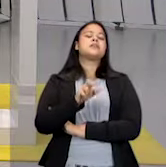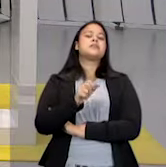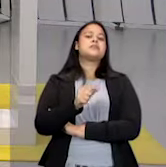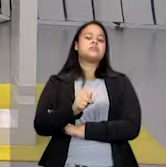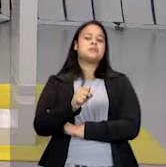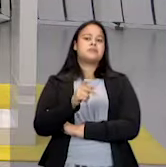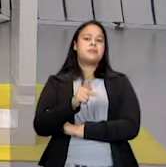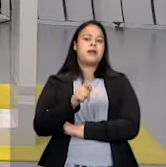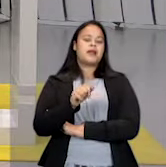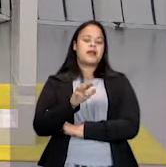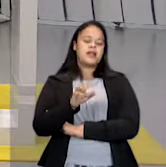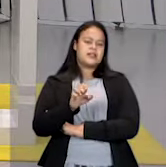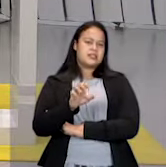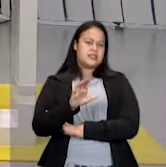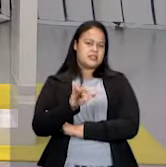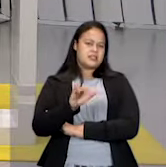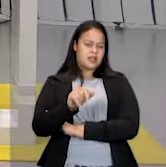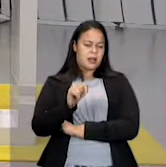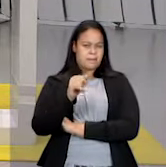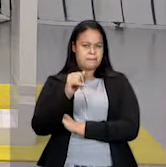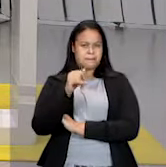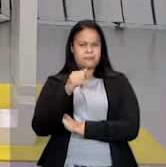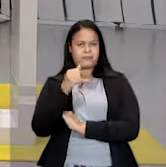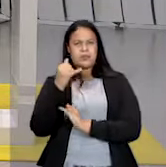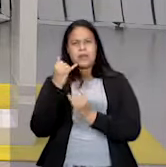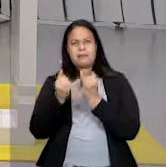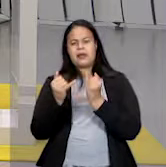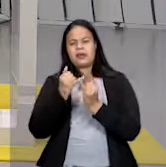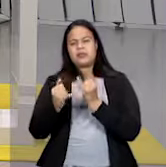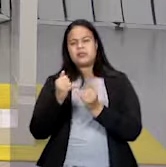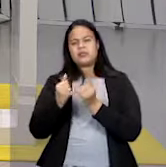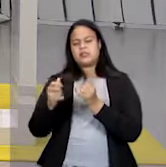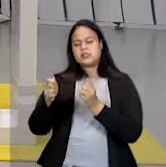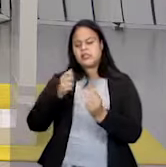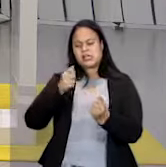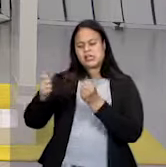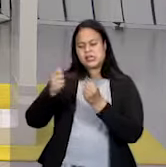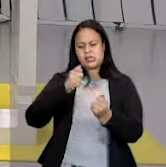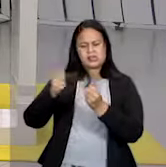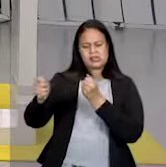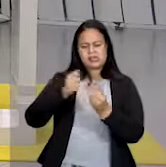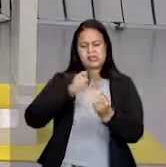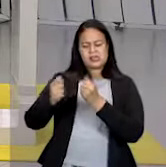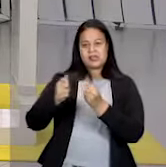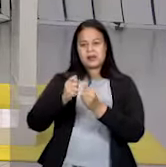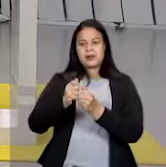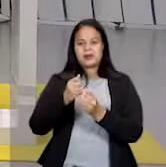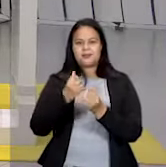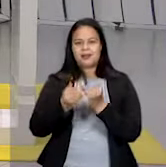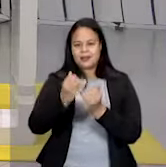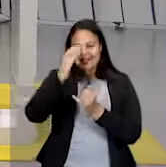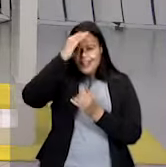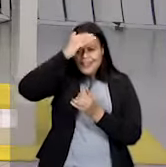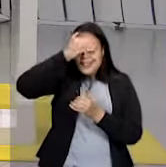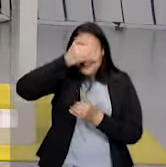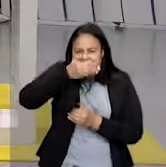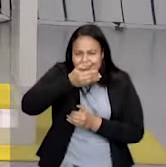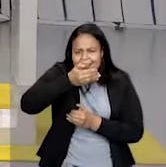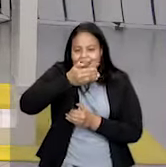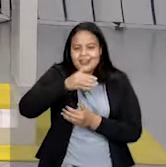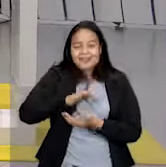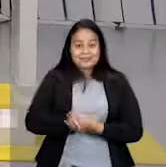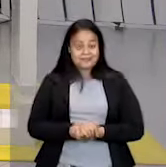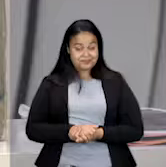plástico rígido. Hoje eu gosto, assemelho ao feixe estilde, né? Só que um pouquinho mais maleável. E aí a gente coloca aquele